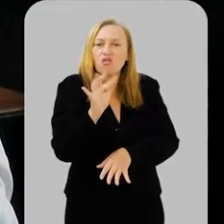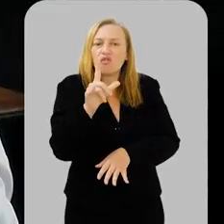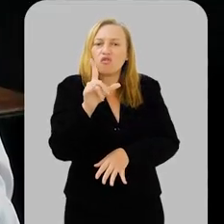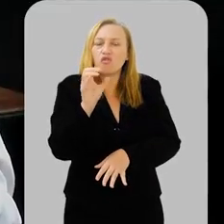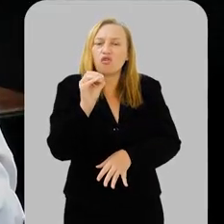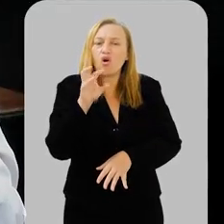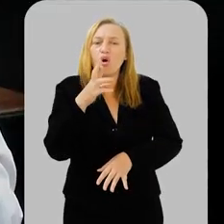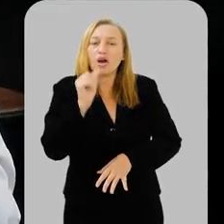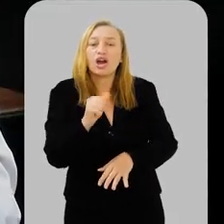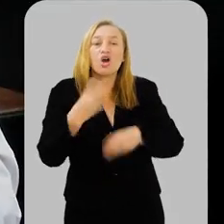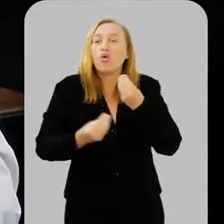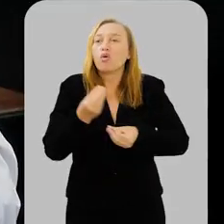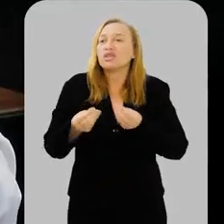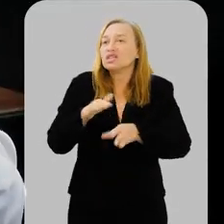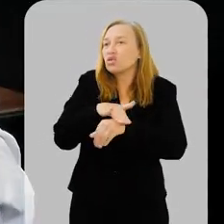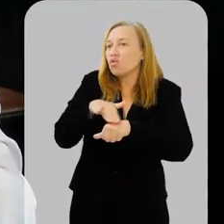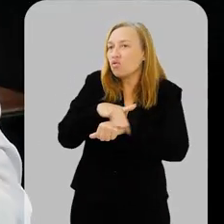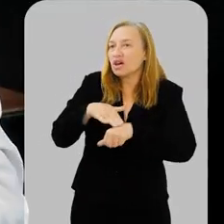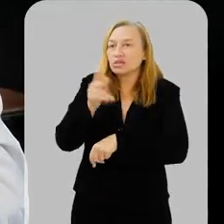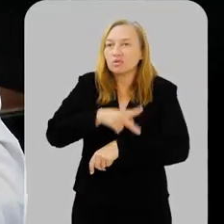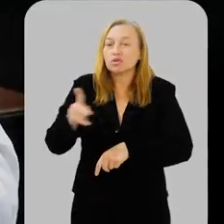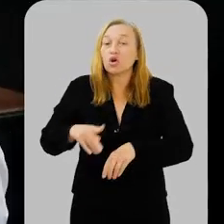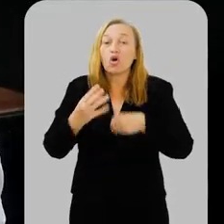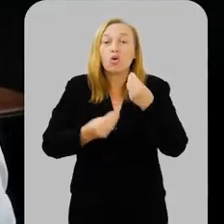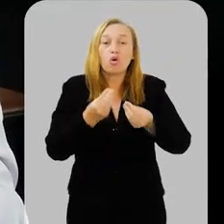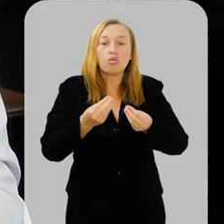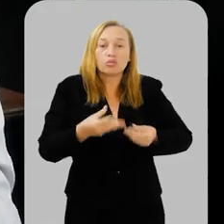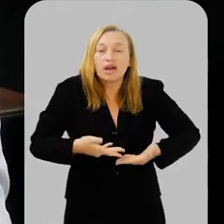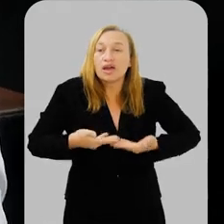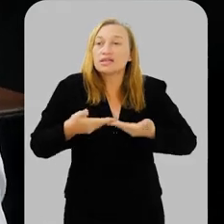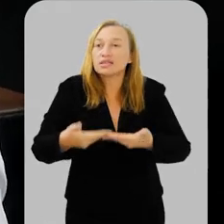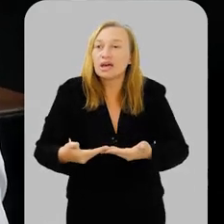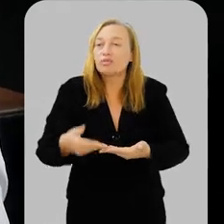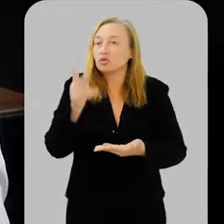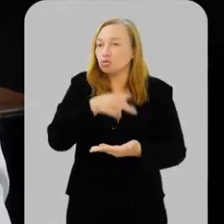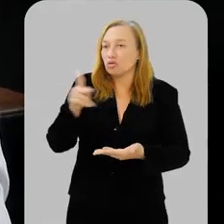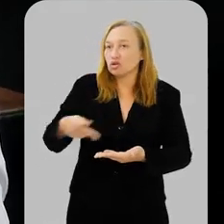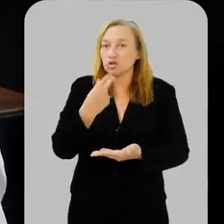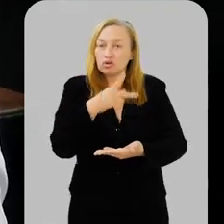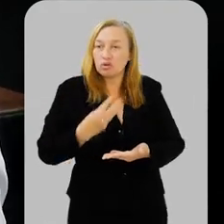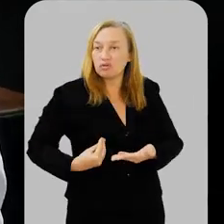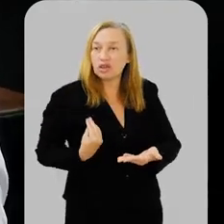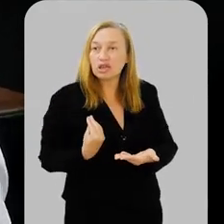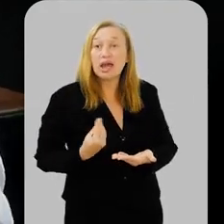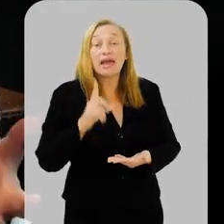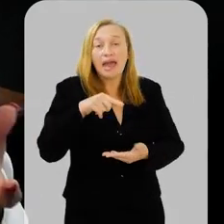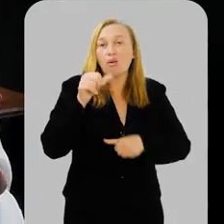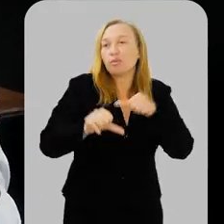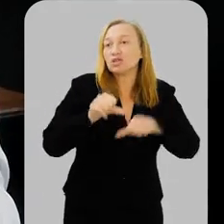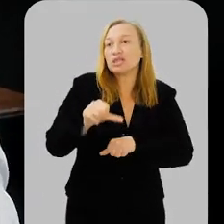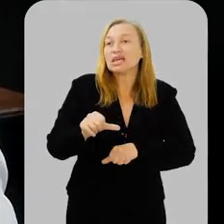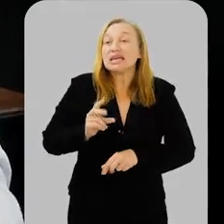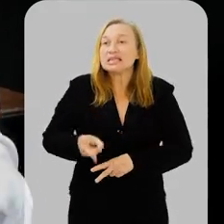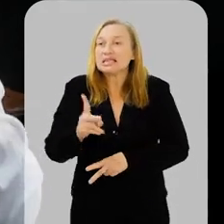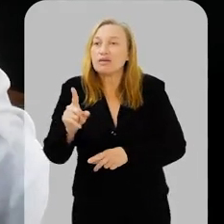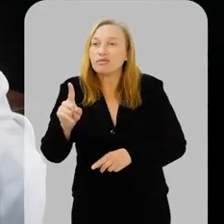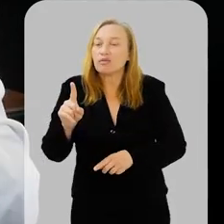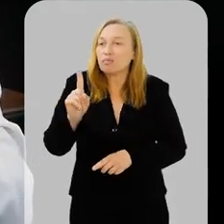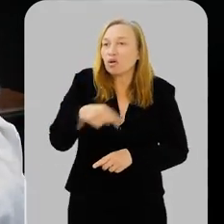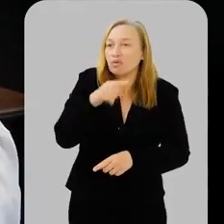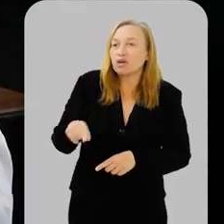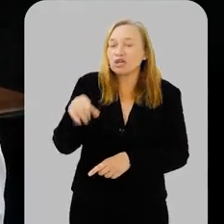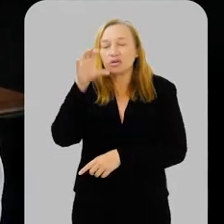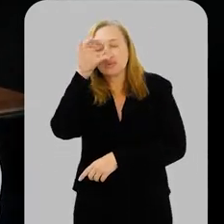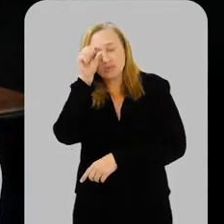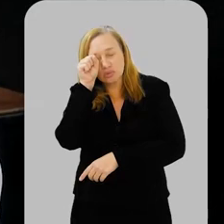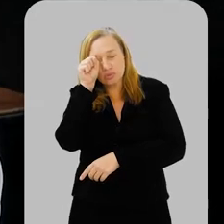prática, Flora? Como é que você conversa com os professores? Qual é a receptividade dos professores? Já que é uma mudança, né? A gente sempre foi